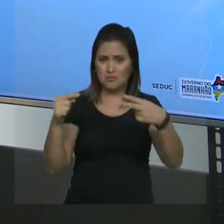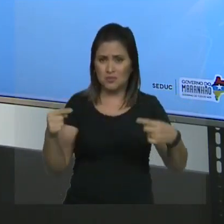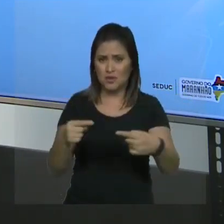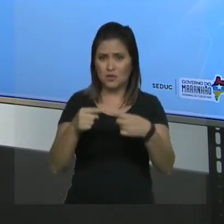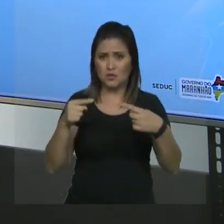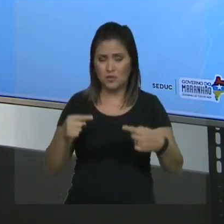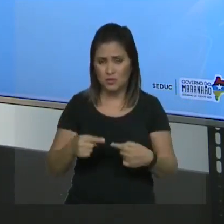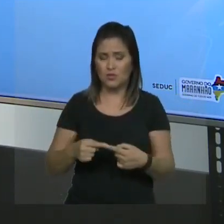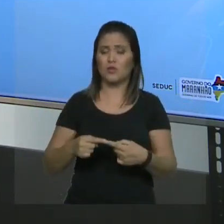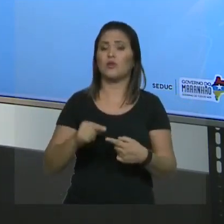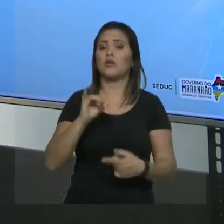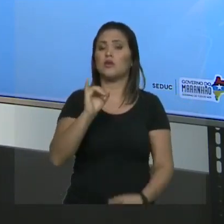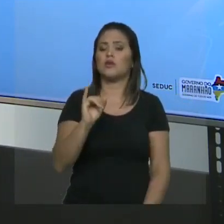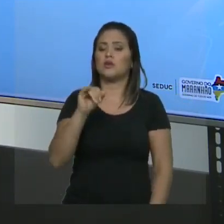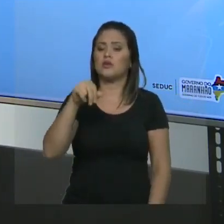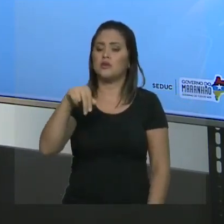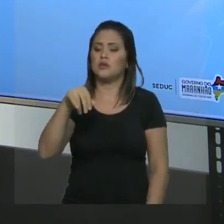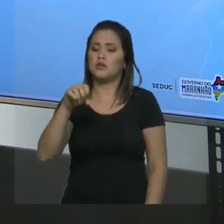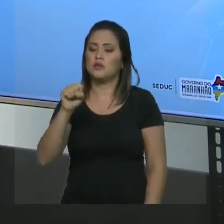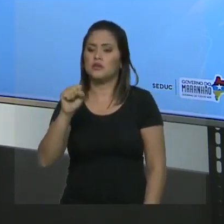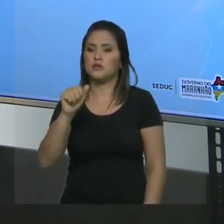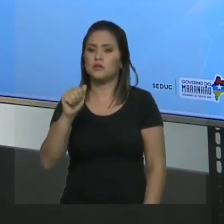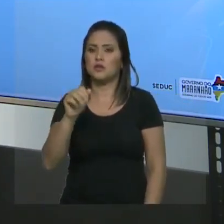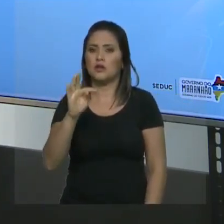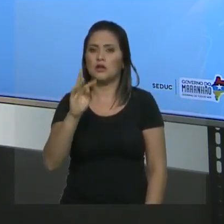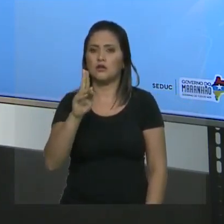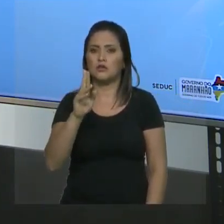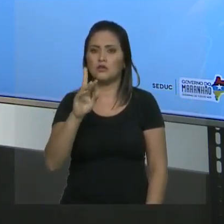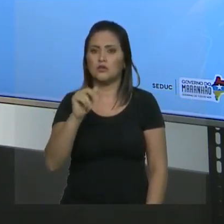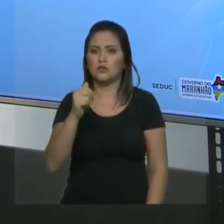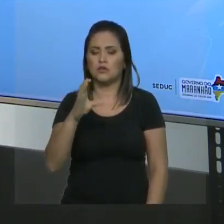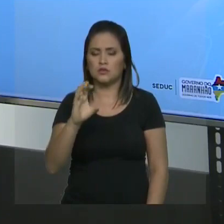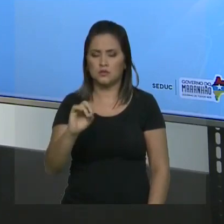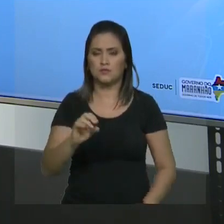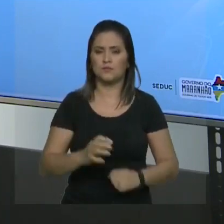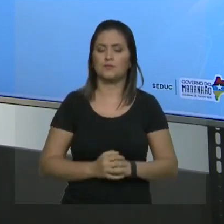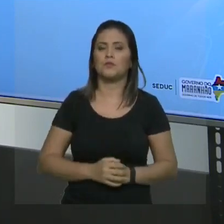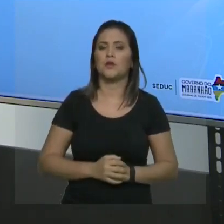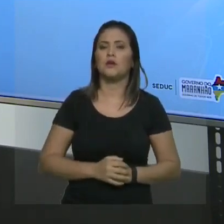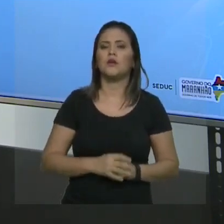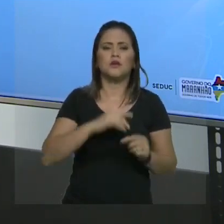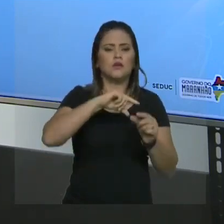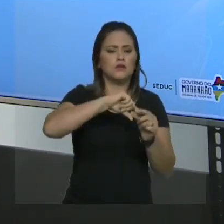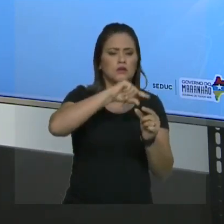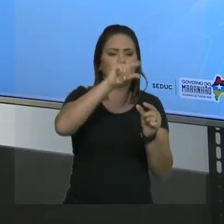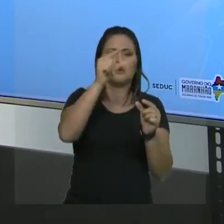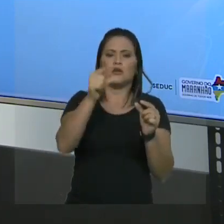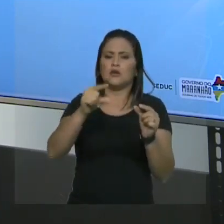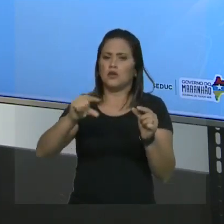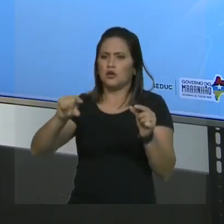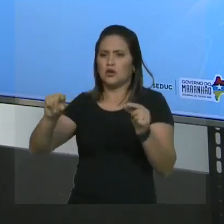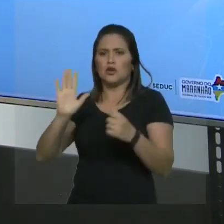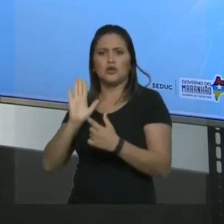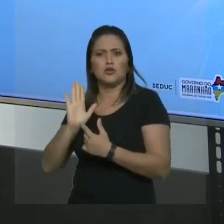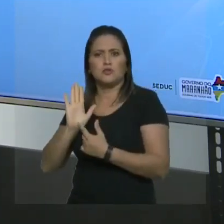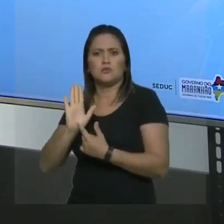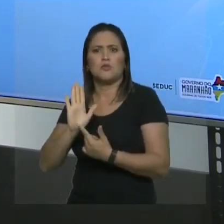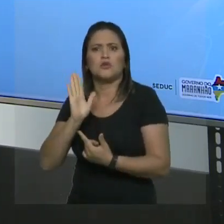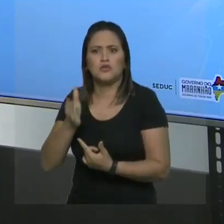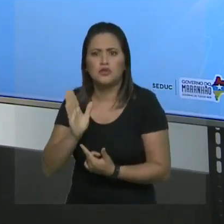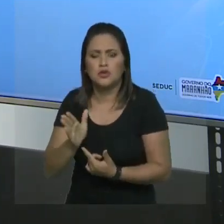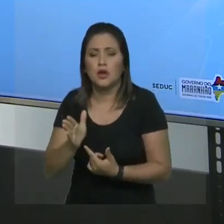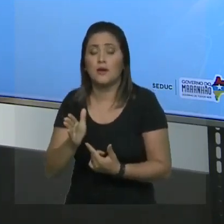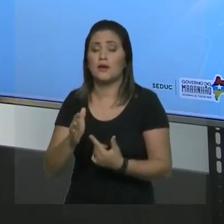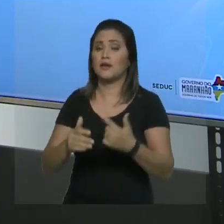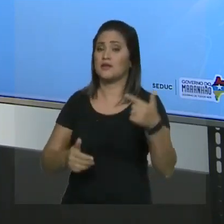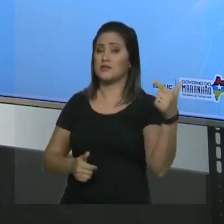já achei três radicais. Um é til e dois metil. Tudo bem? Segunda regra. Achei a